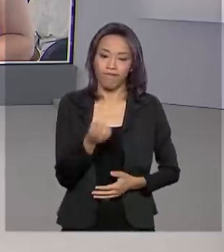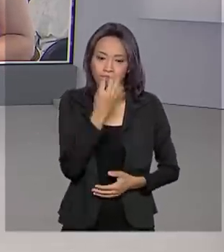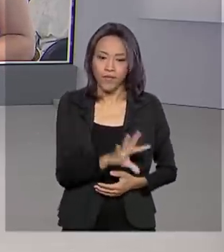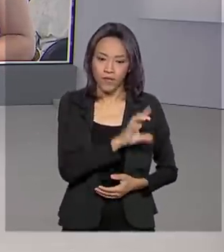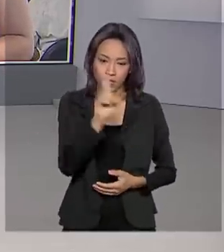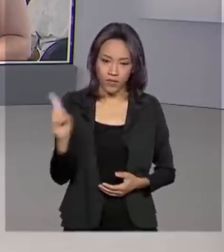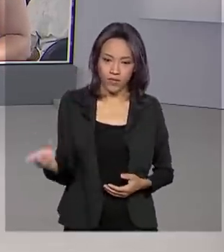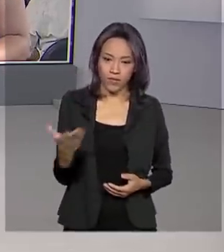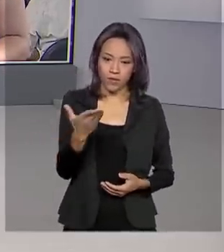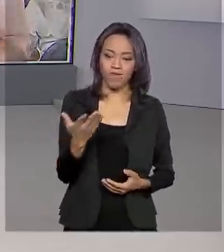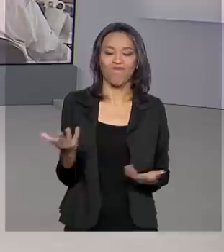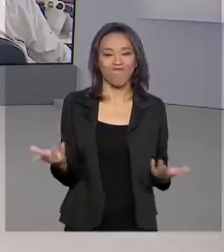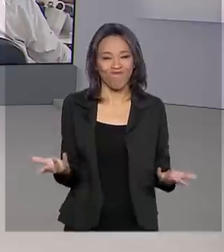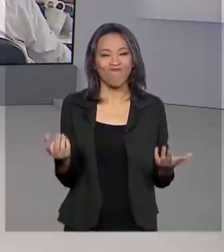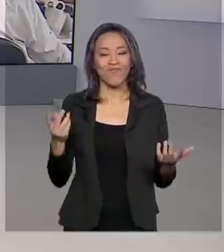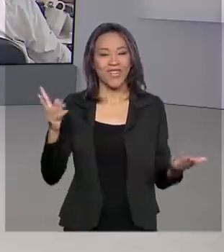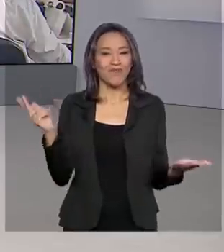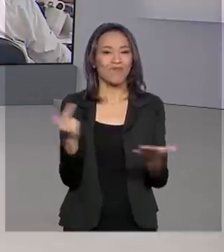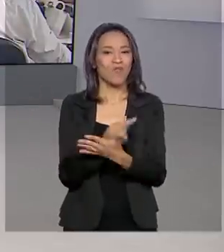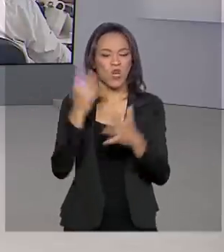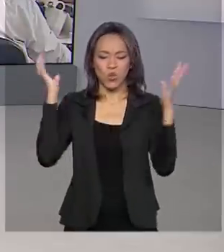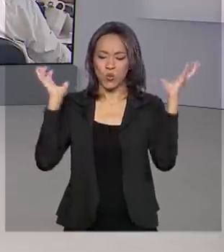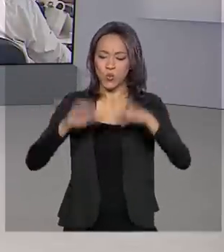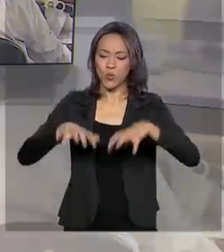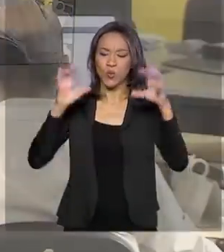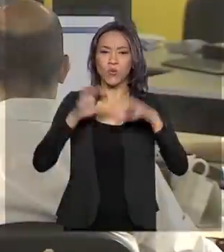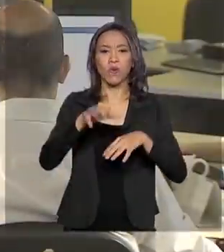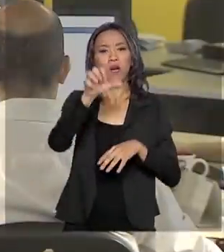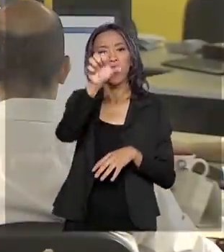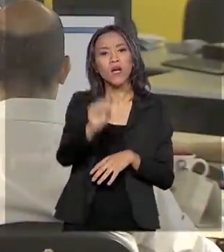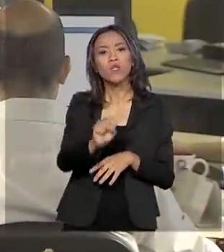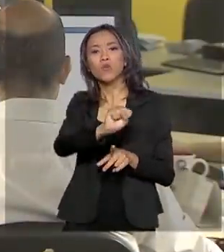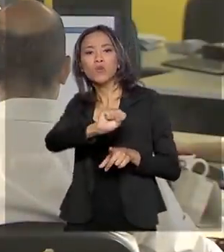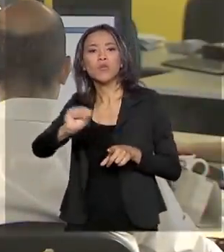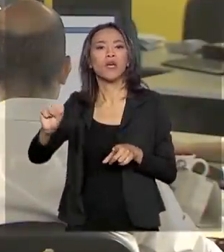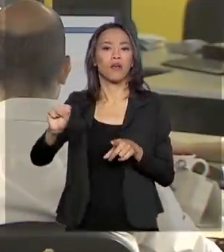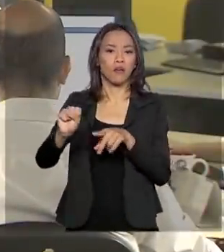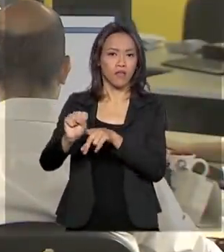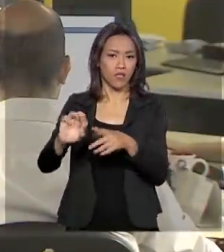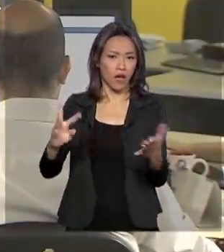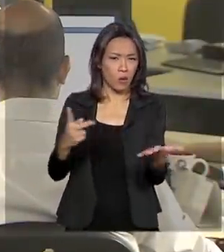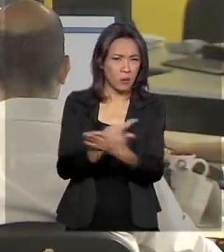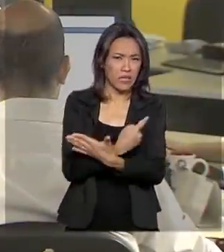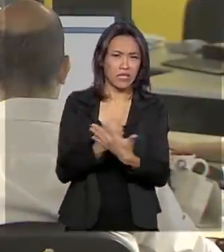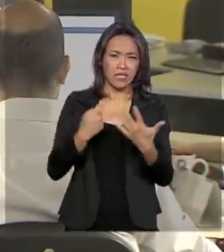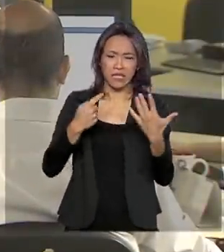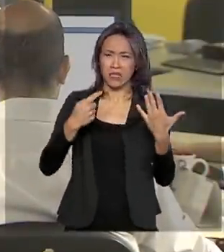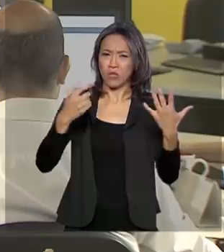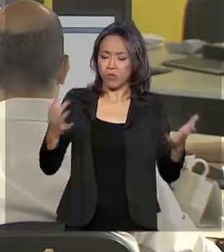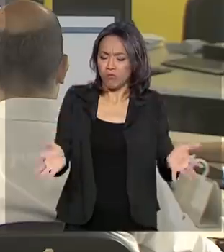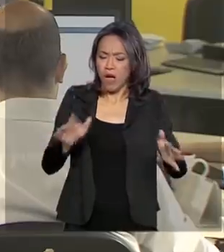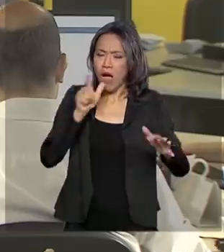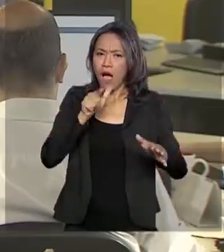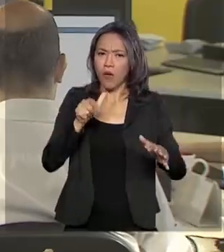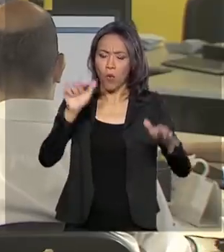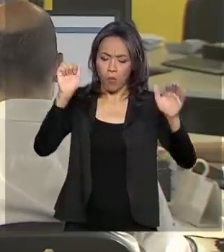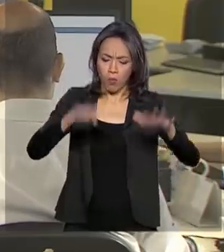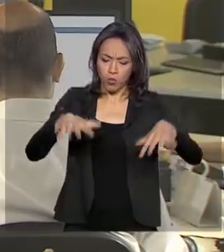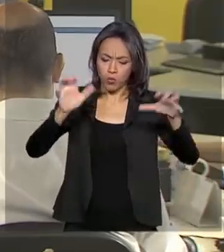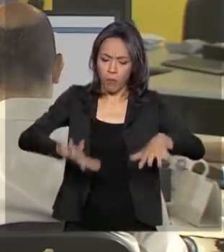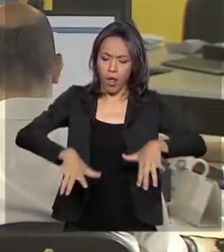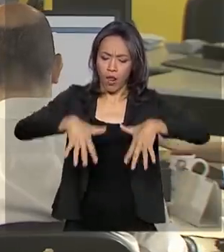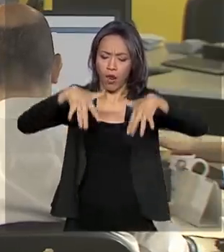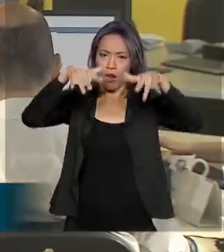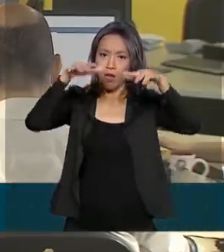Oi, Renata. Os temporais que atingiram o sudeste no início da semana causaram enchentes, deslizamentos e mortes. Aqui no Rio de Janeiro,